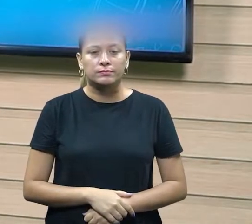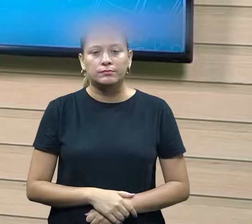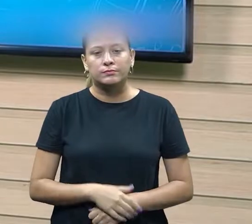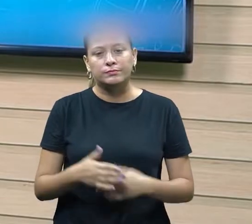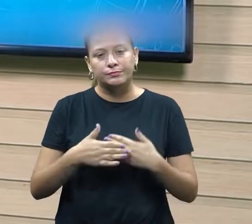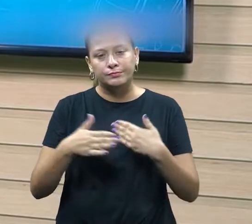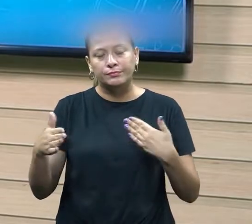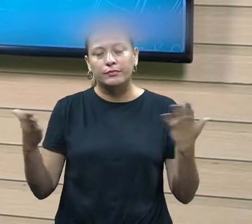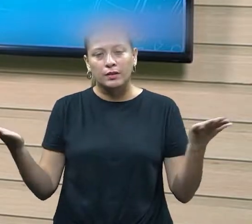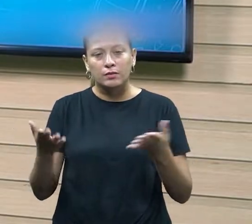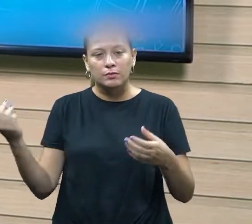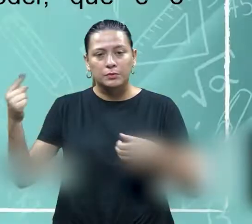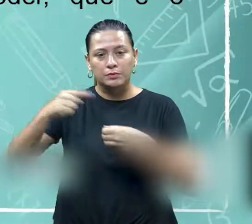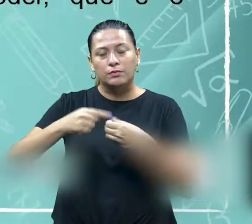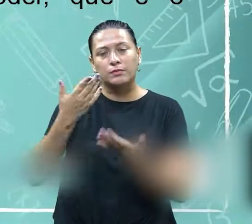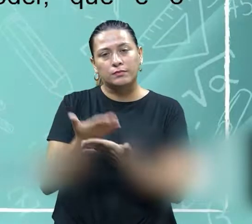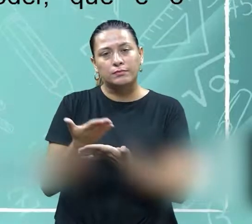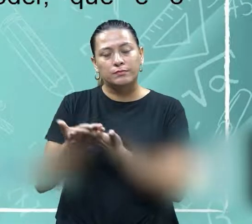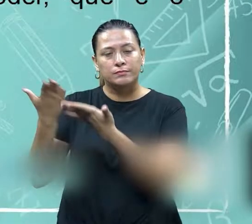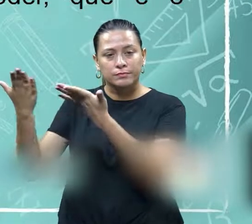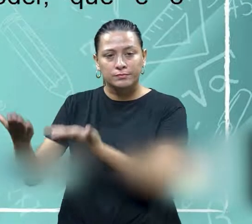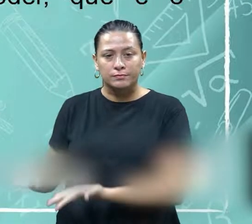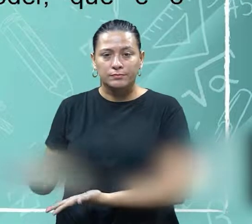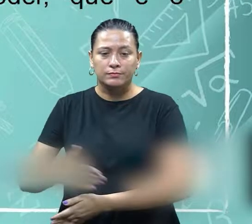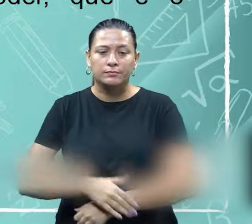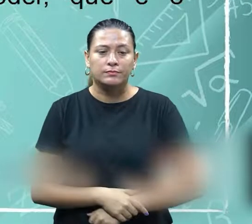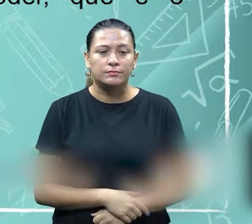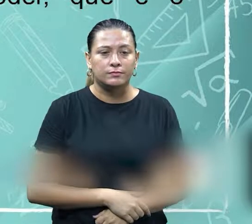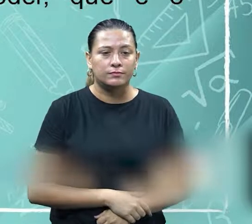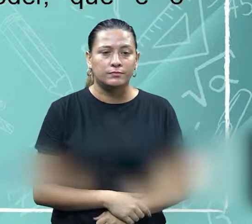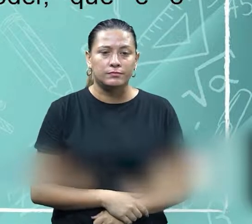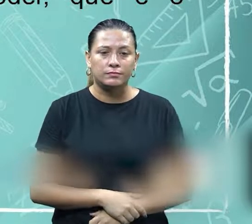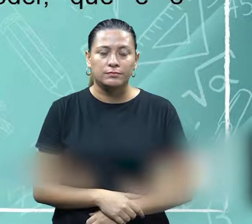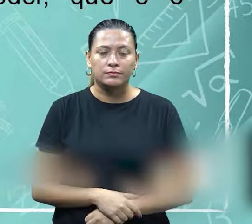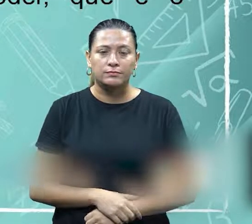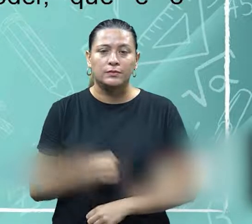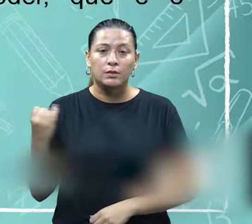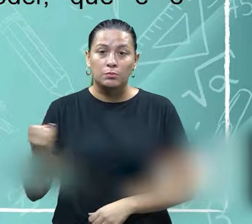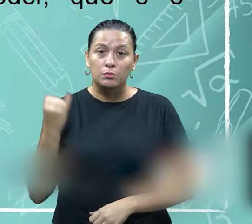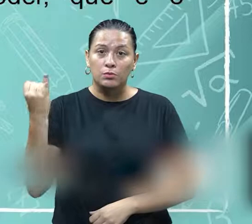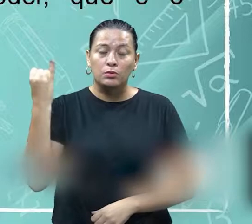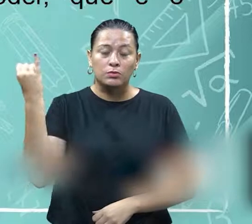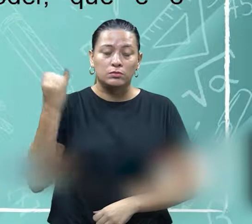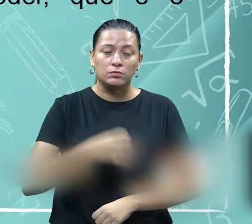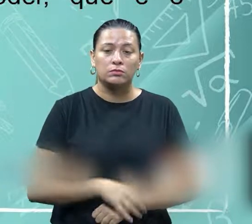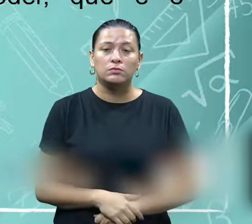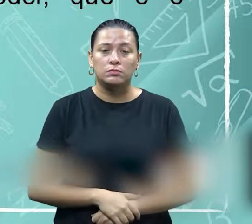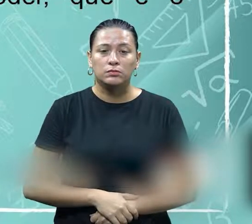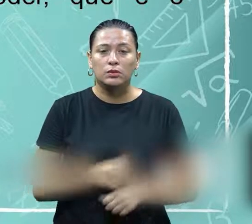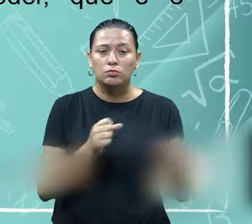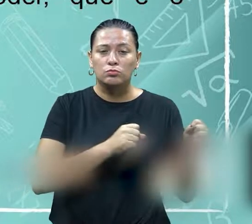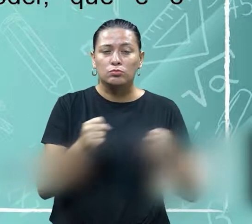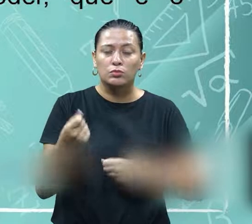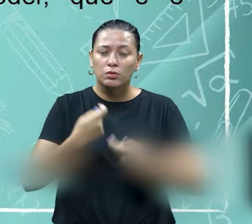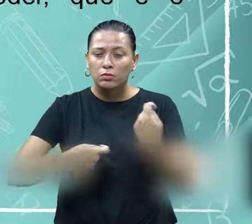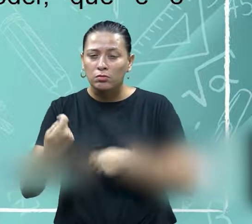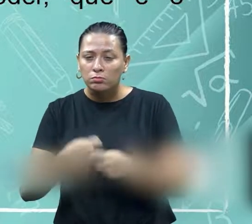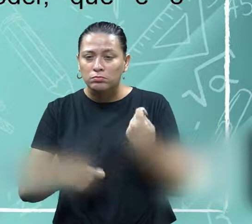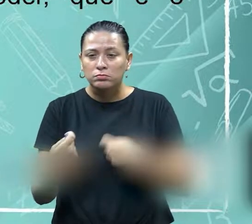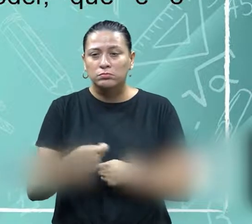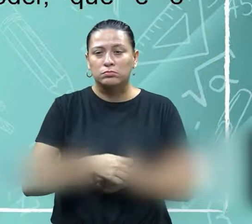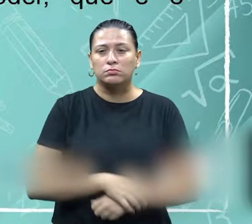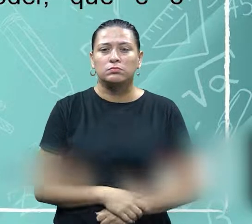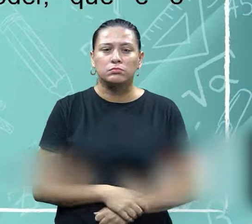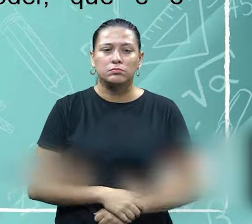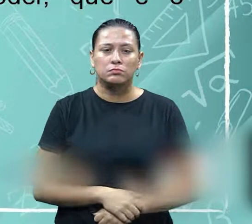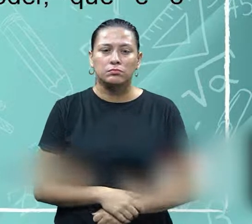aqui mais a nossa aula vamos compreender que a importância desse processo da negociação é um processo